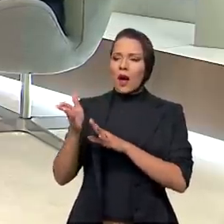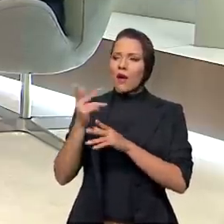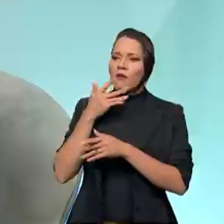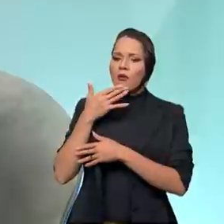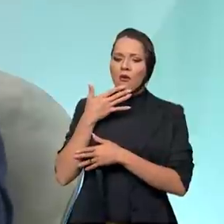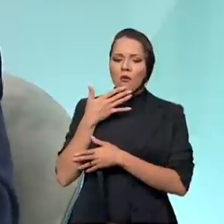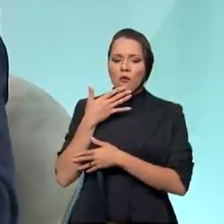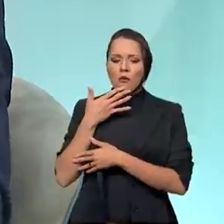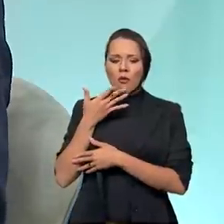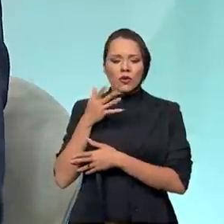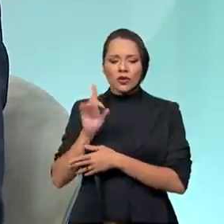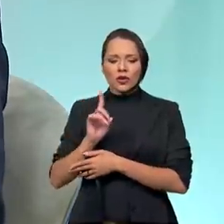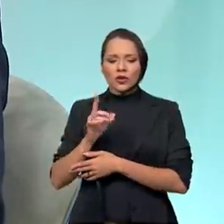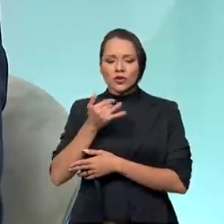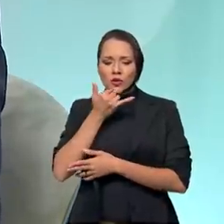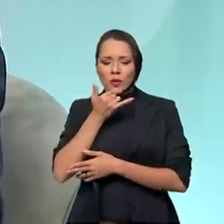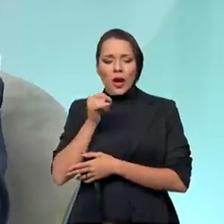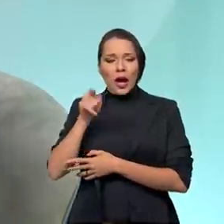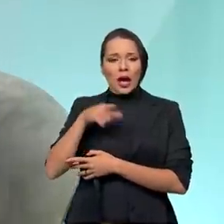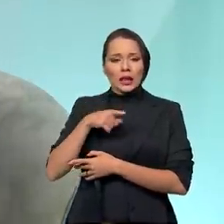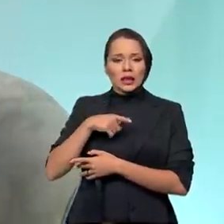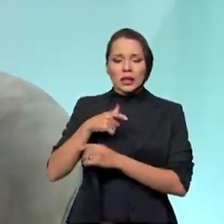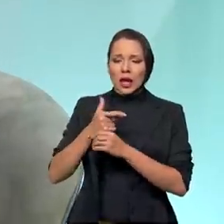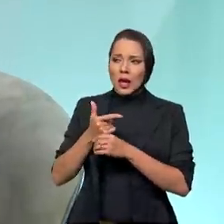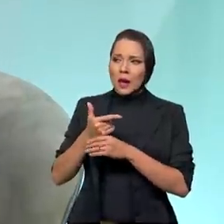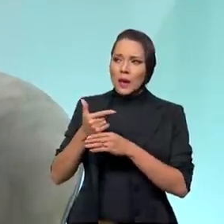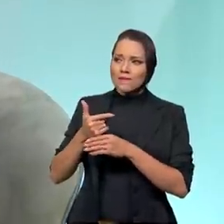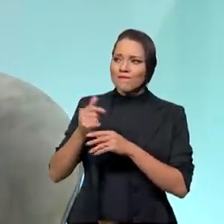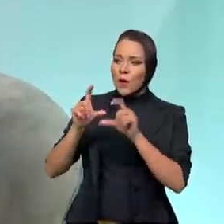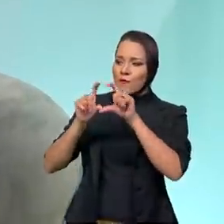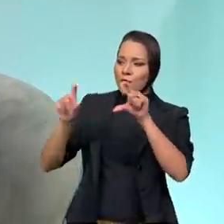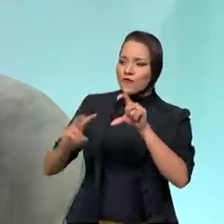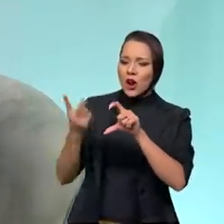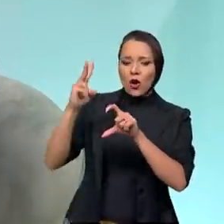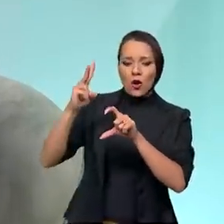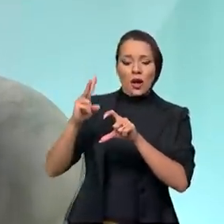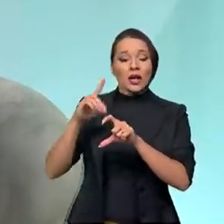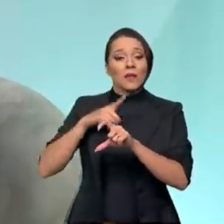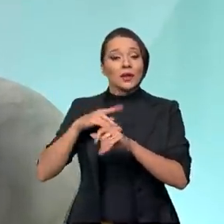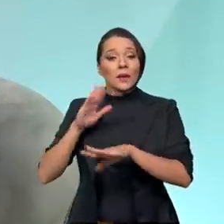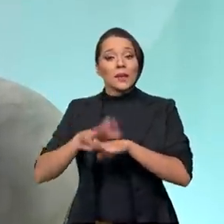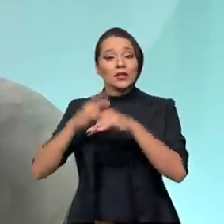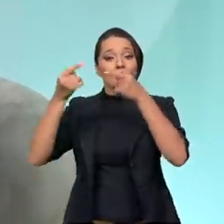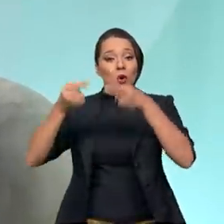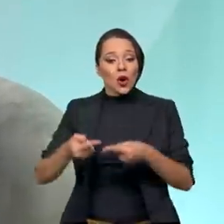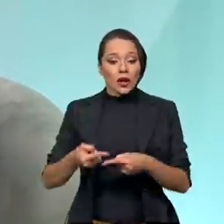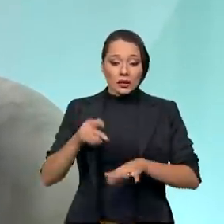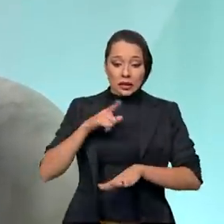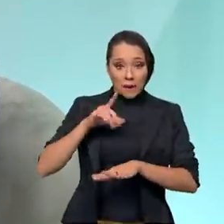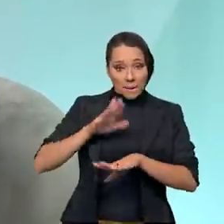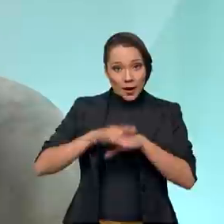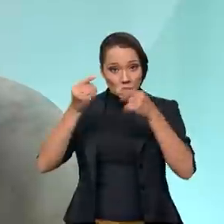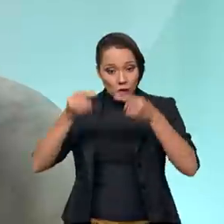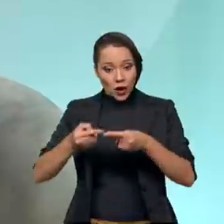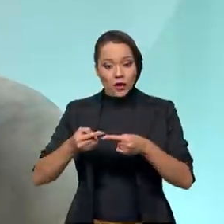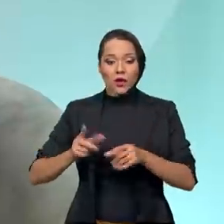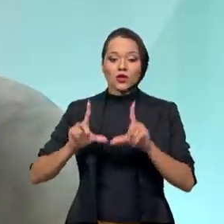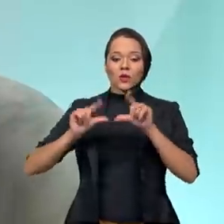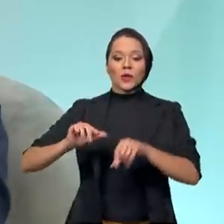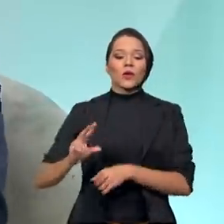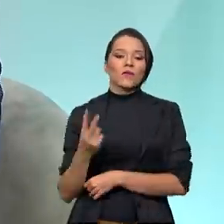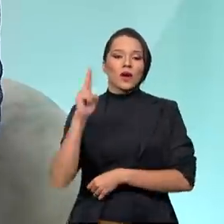que isso? Porque isso tem o potencial de levar a maior concorrência. E maior concorrência leva a uma redução de preços.